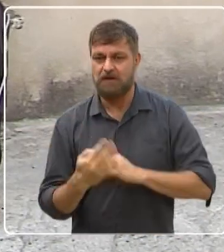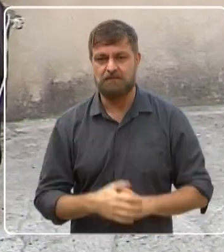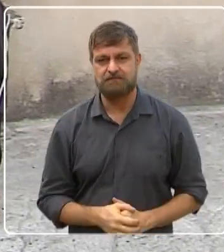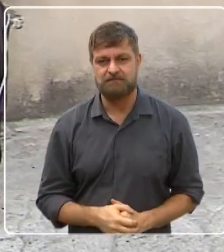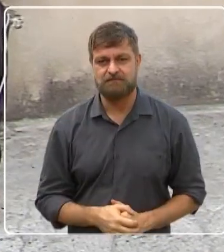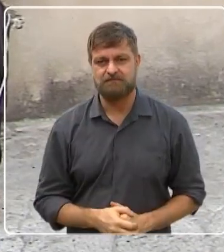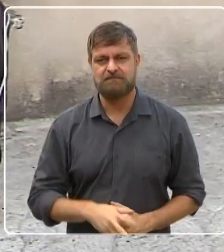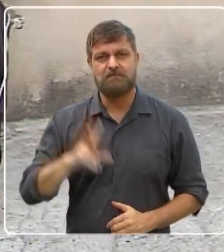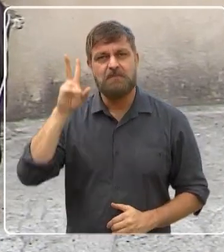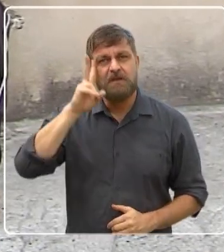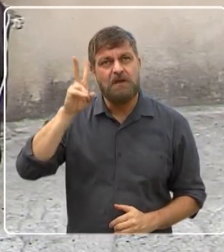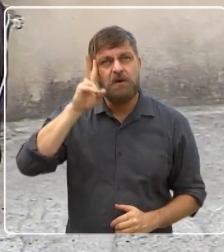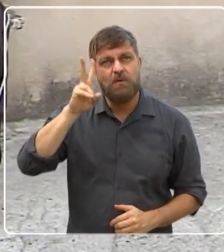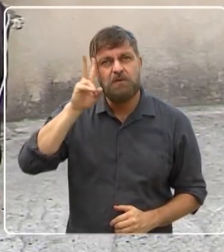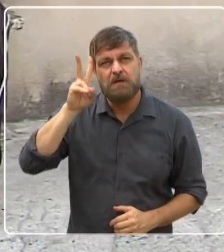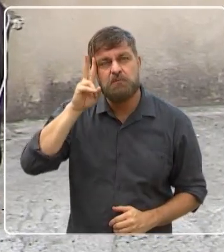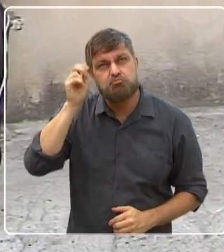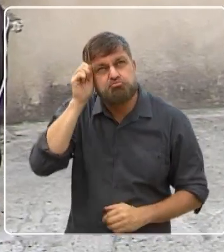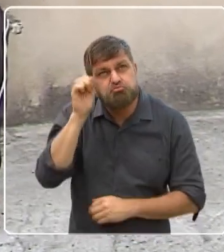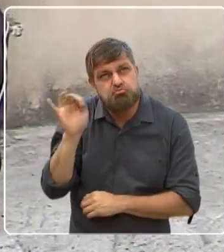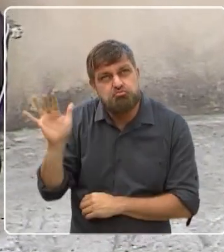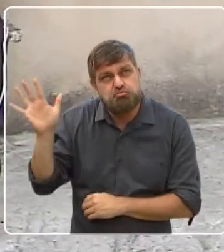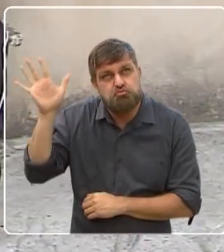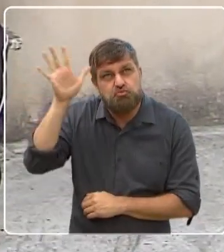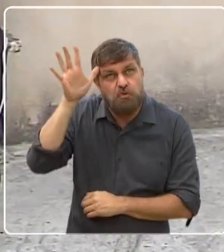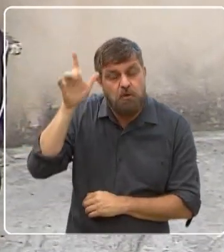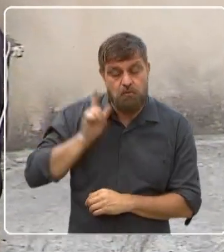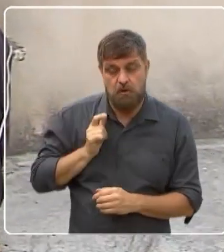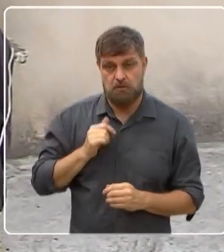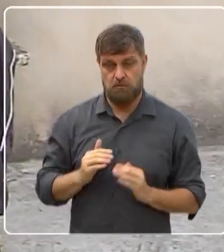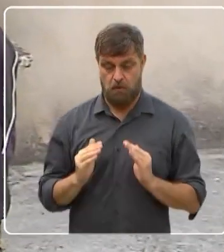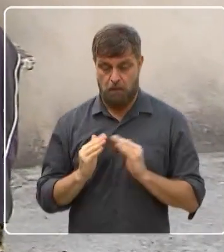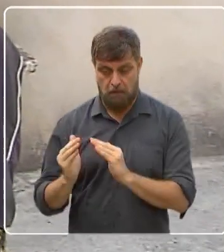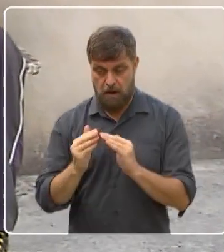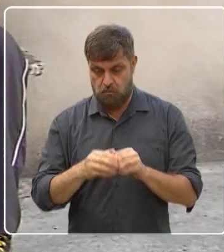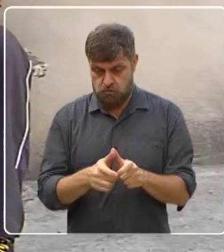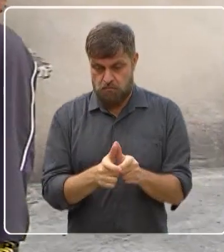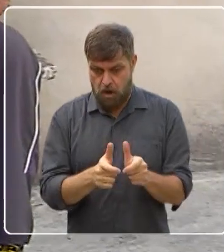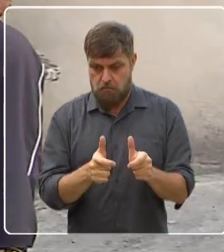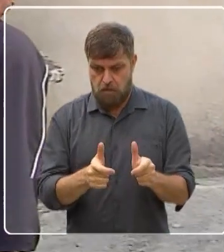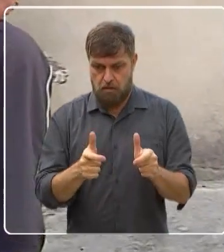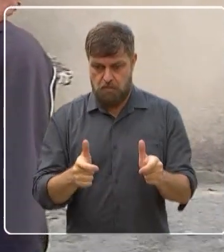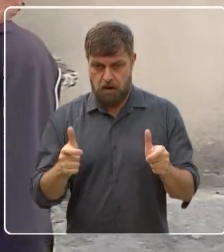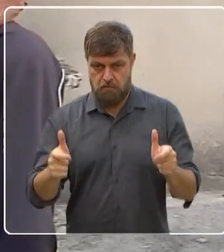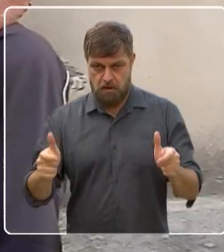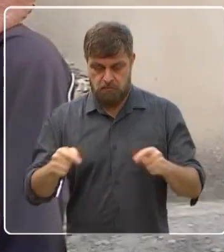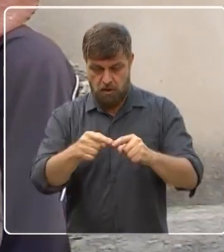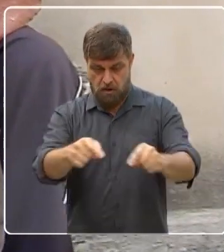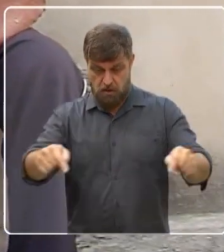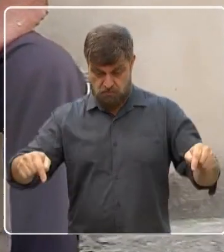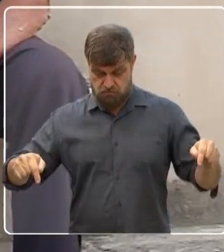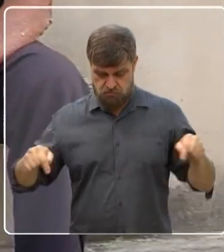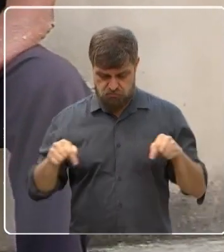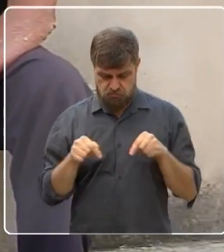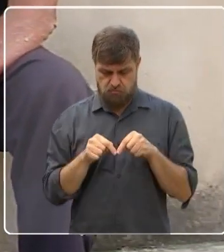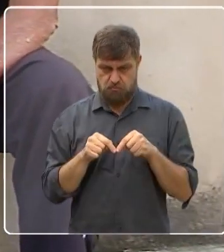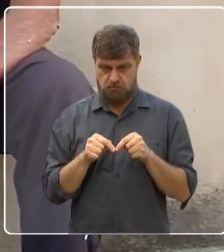Ah, eu lembro de quando começou o crescimento do bairro, quando fez o loteamento, né,